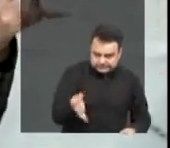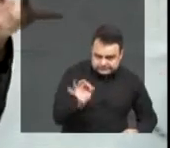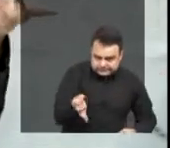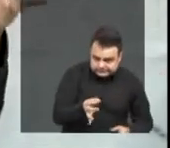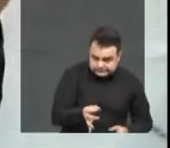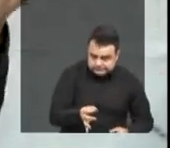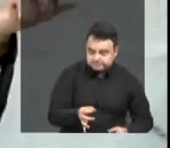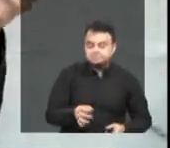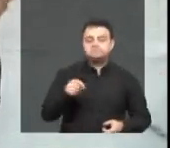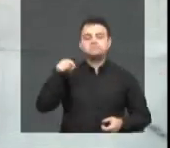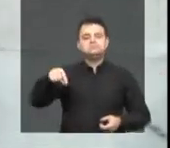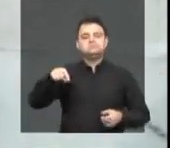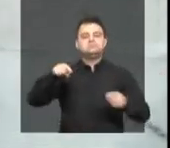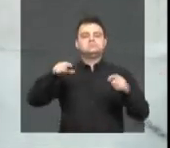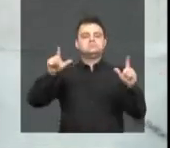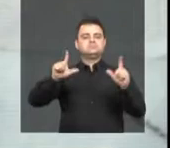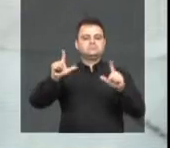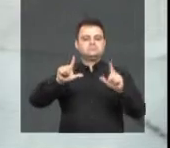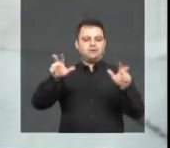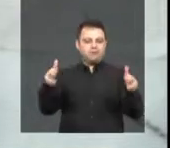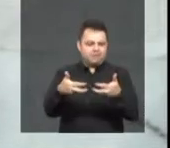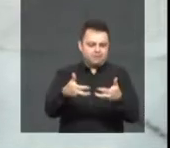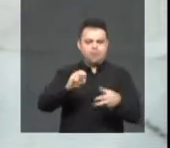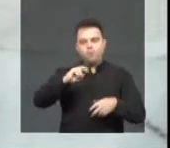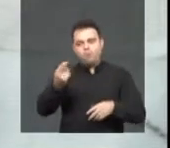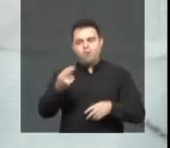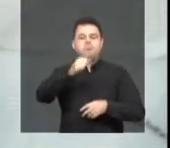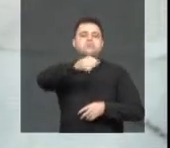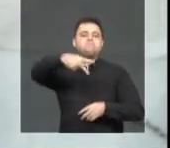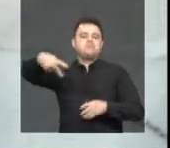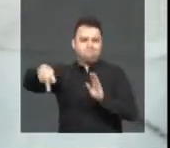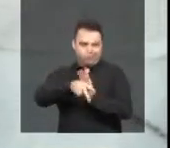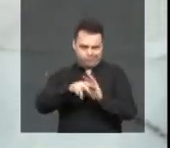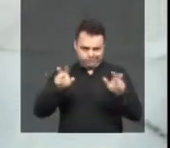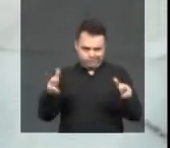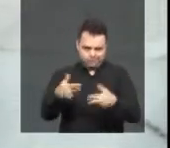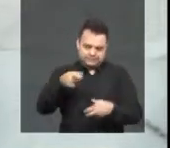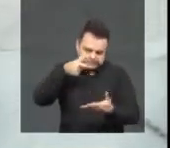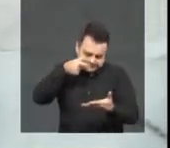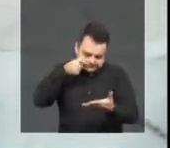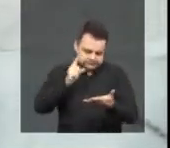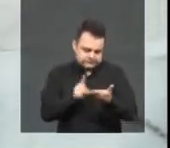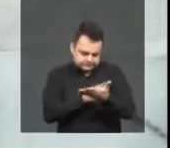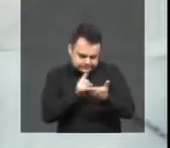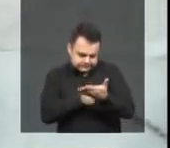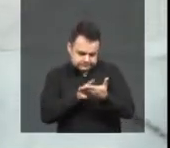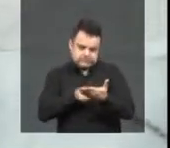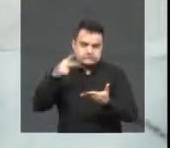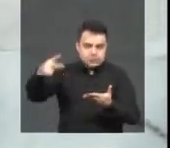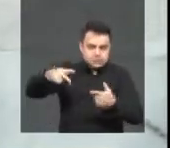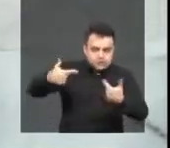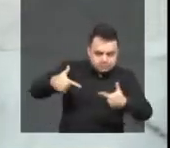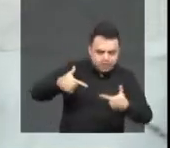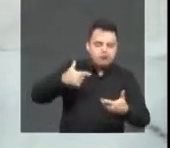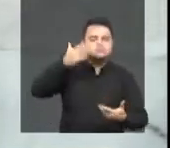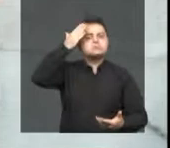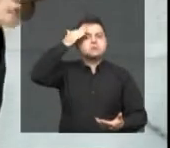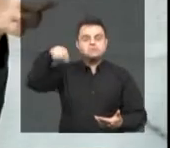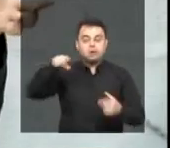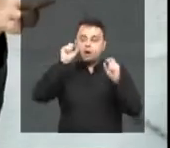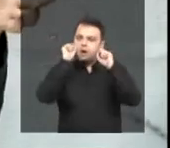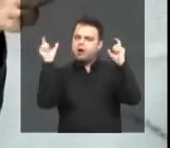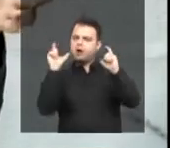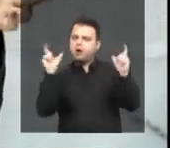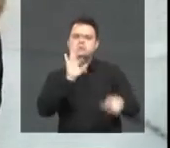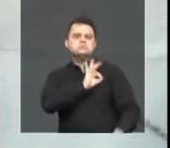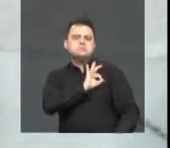acompanha o seu trabalho, tanto pelo site da Câmara, como pelo aplicativo da Câmara, vê que o senhor está sempre aí de olho nessa questão da